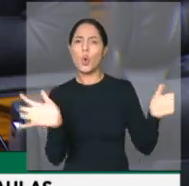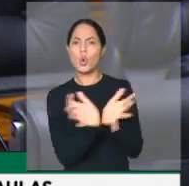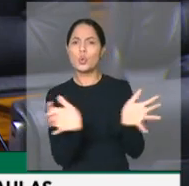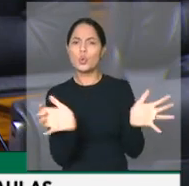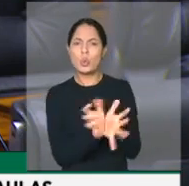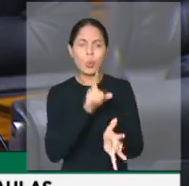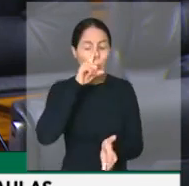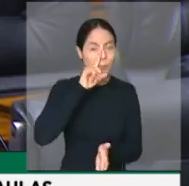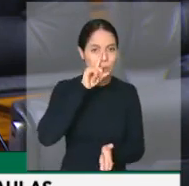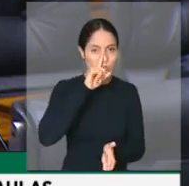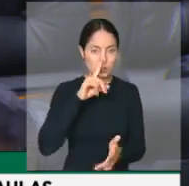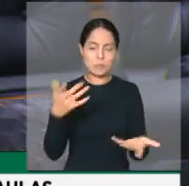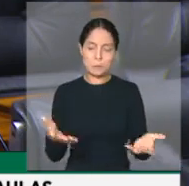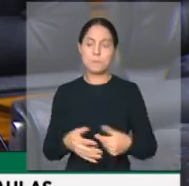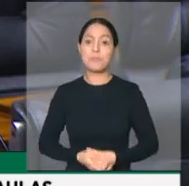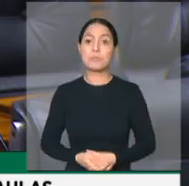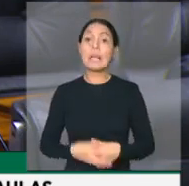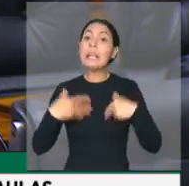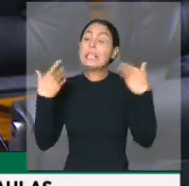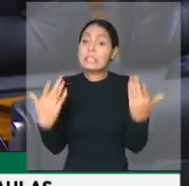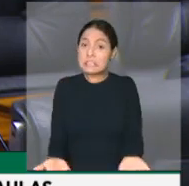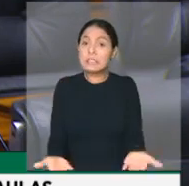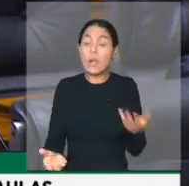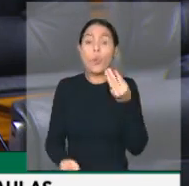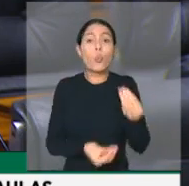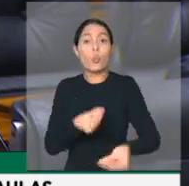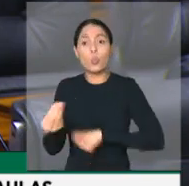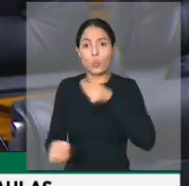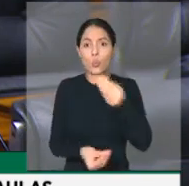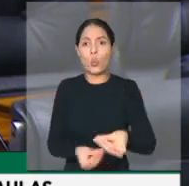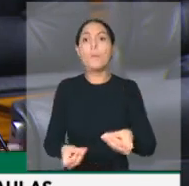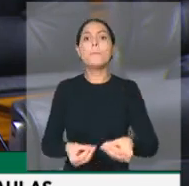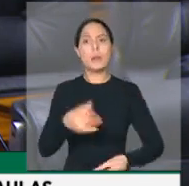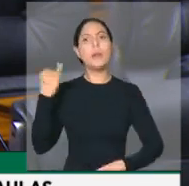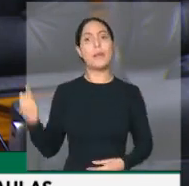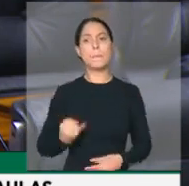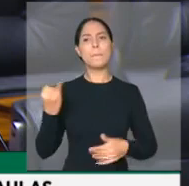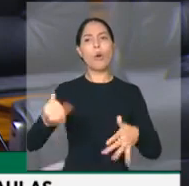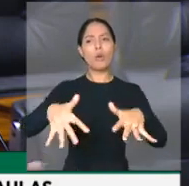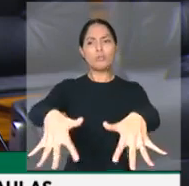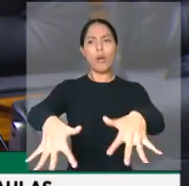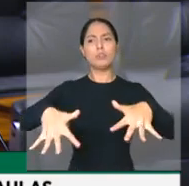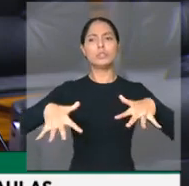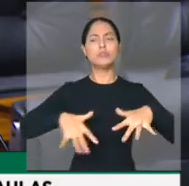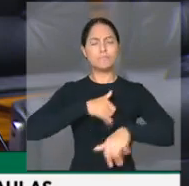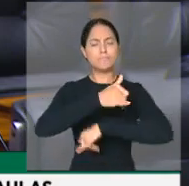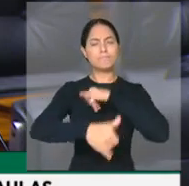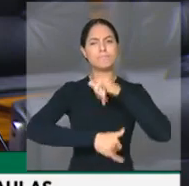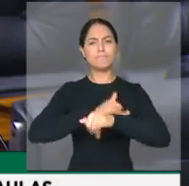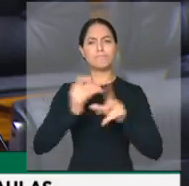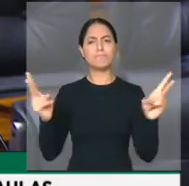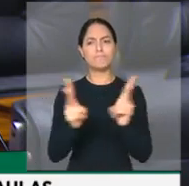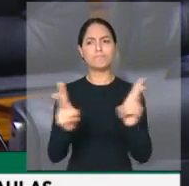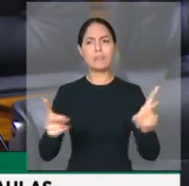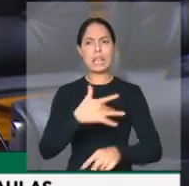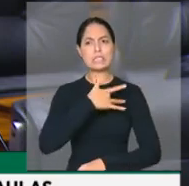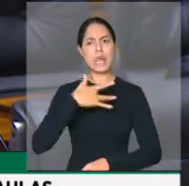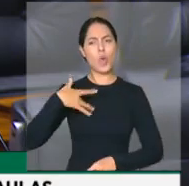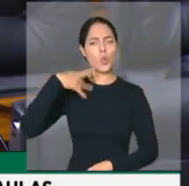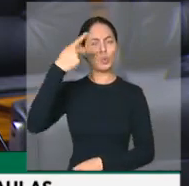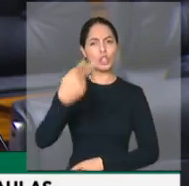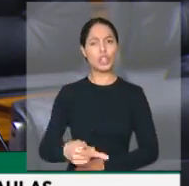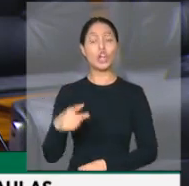é muito salutar que o Parlamento esteja reunido nessa noite, de uma forma bastante reduzida, mostrando o nosso